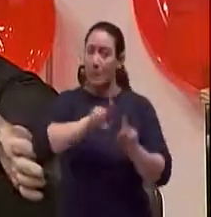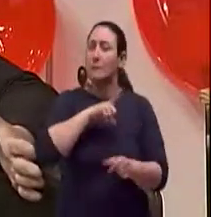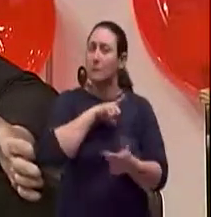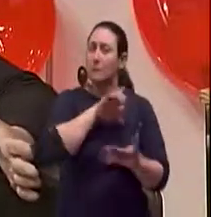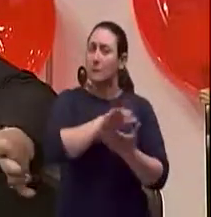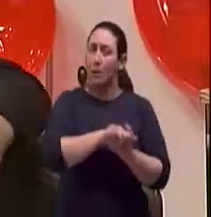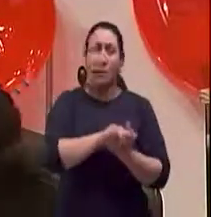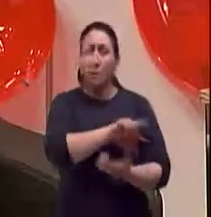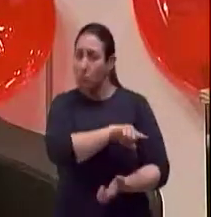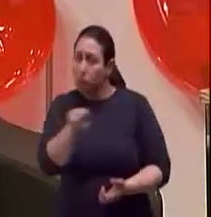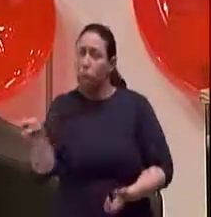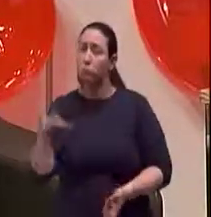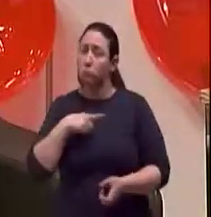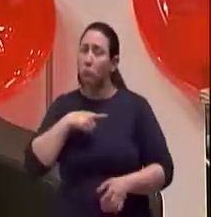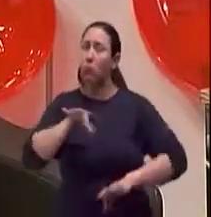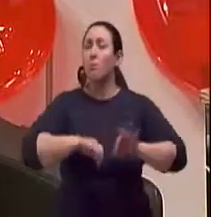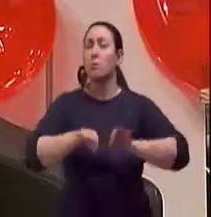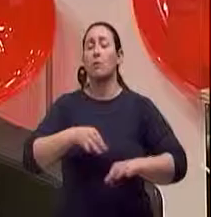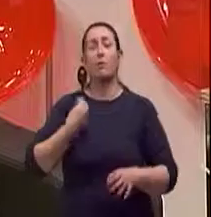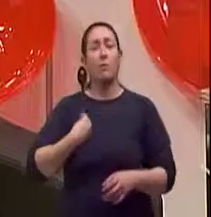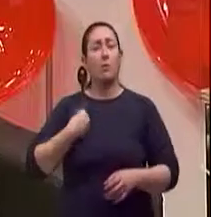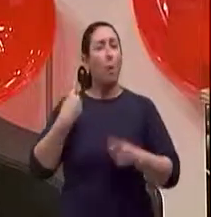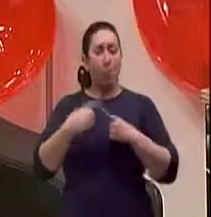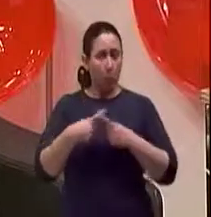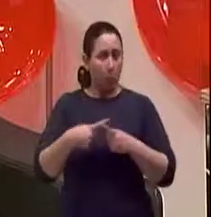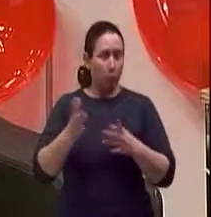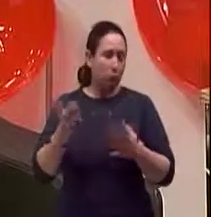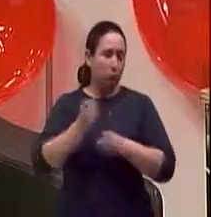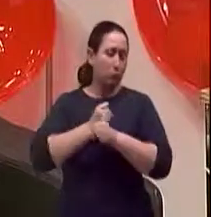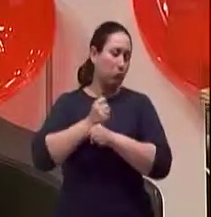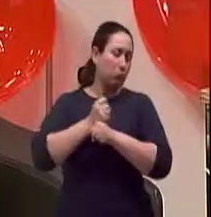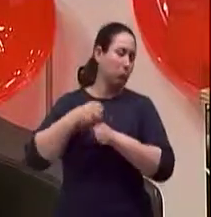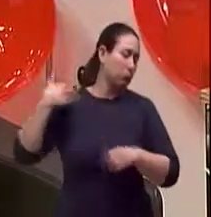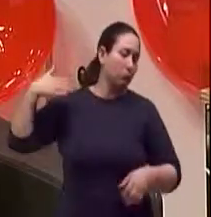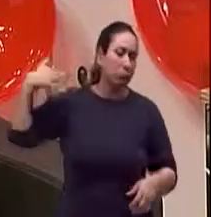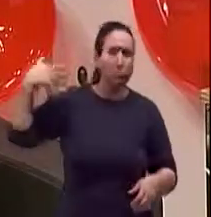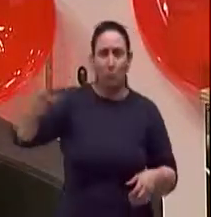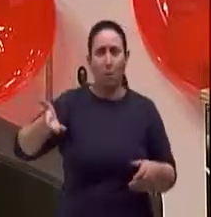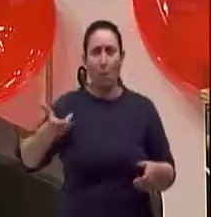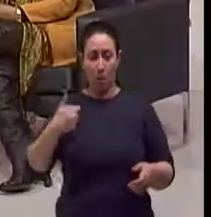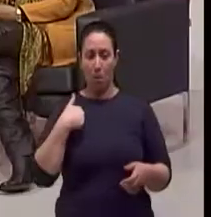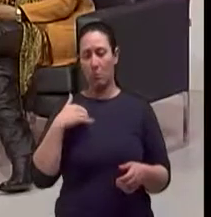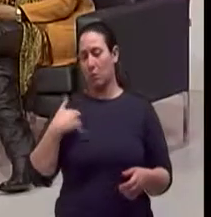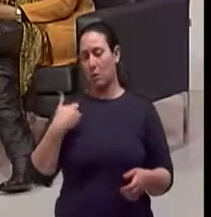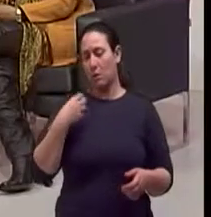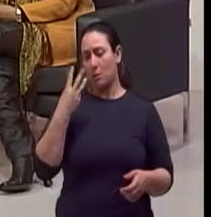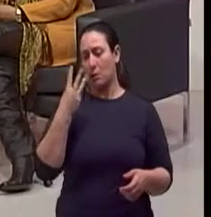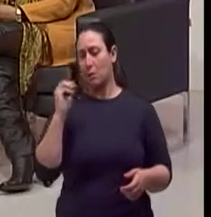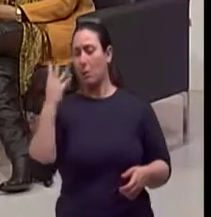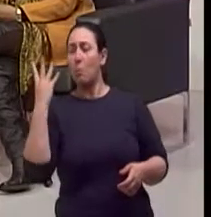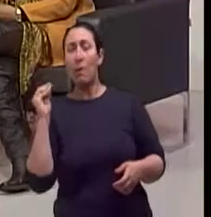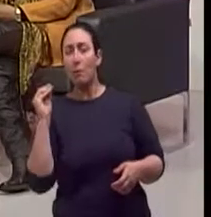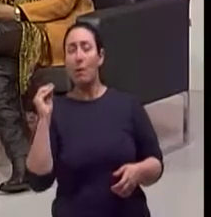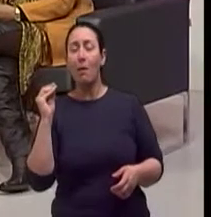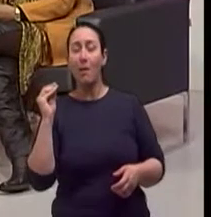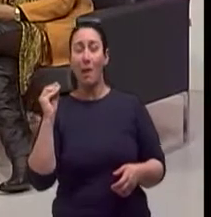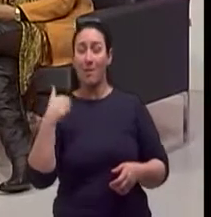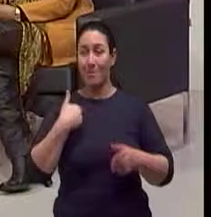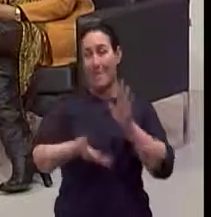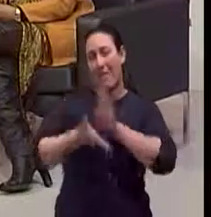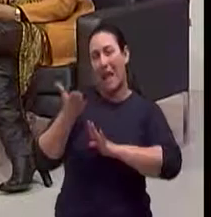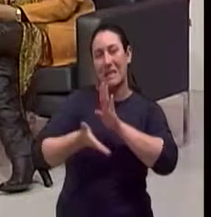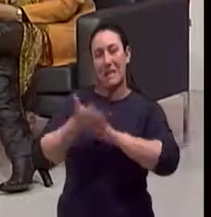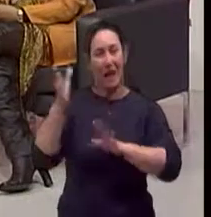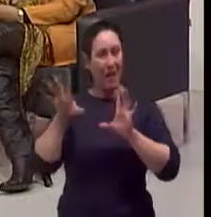planejando. Porque é uma pessoa que durante a sua, ah, eu sou jovem, ou tenho 30, 40, se sai com as suas